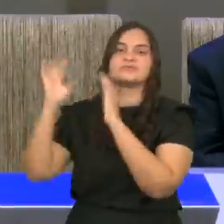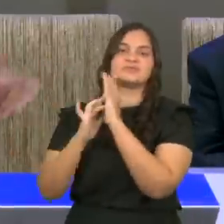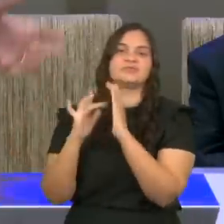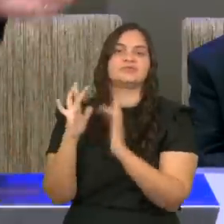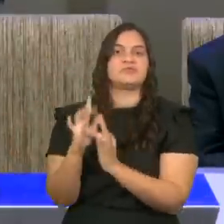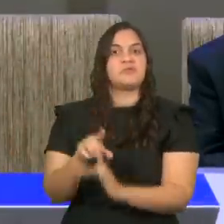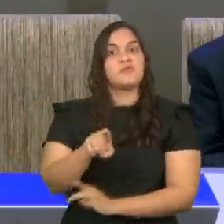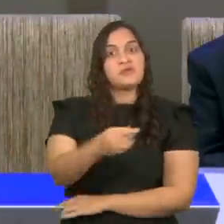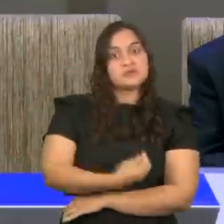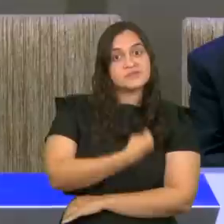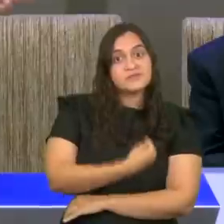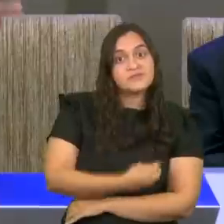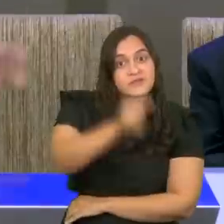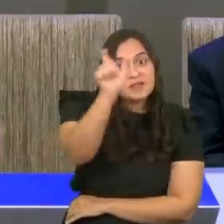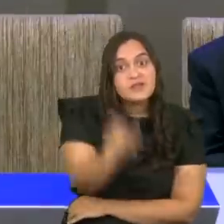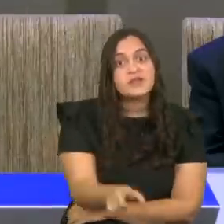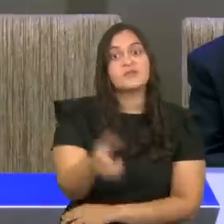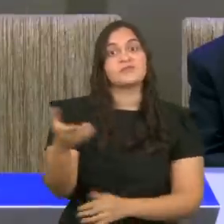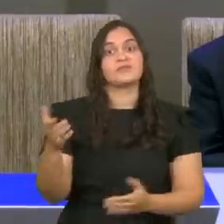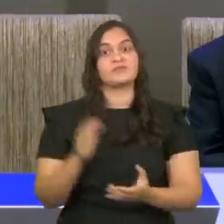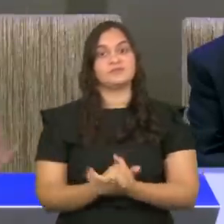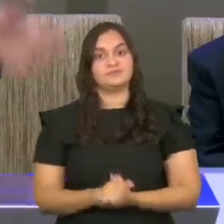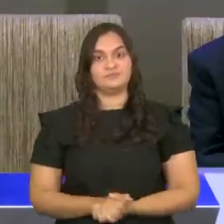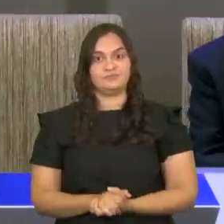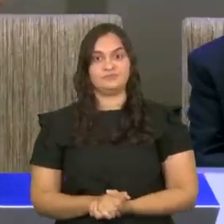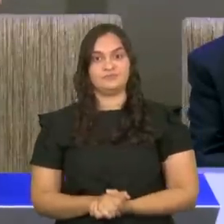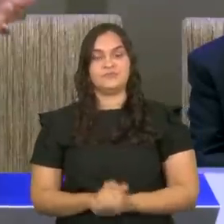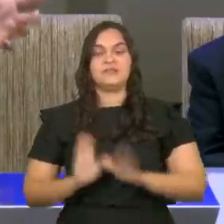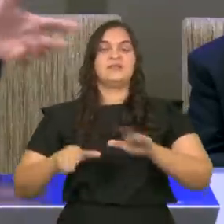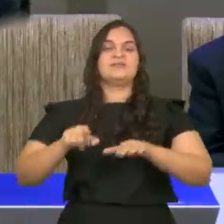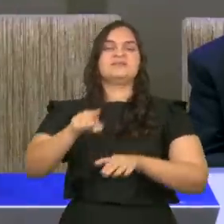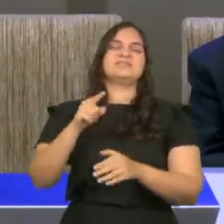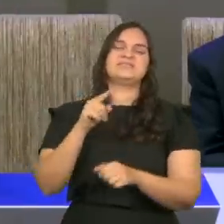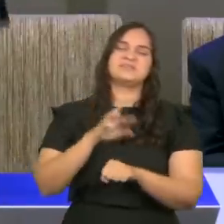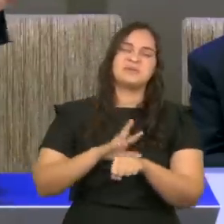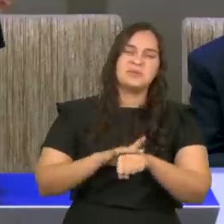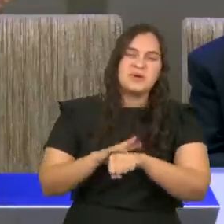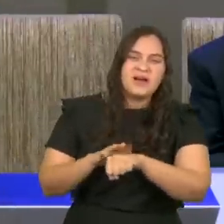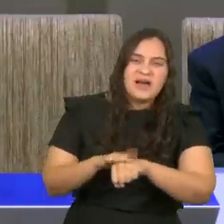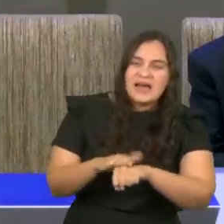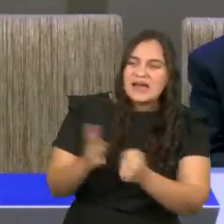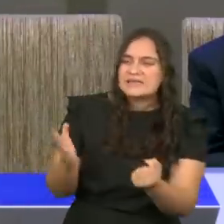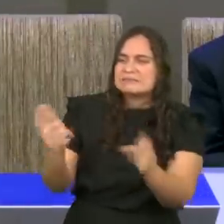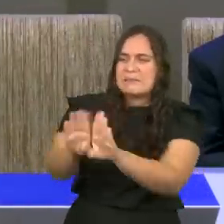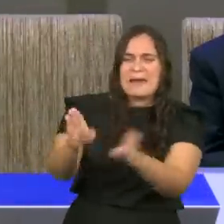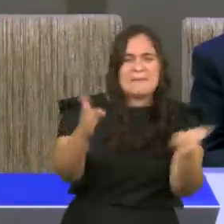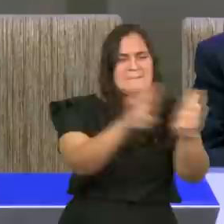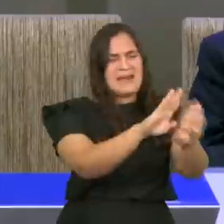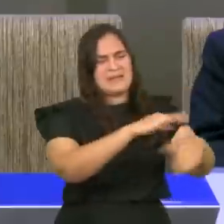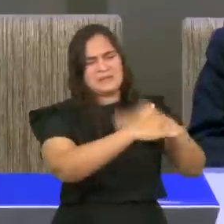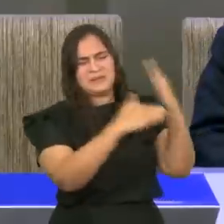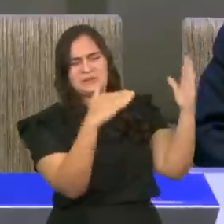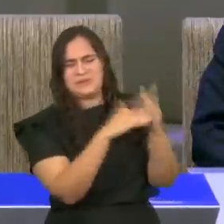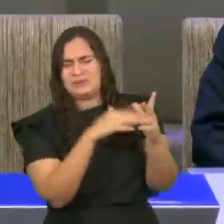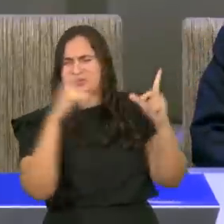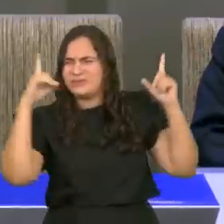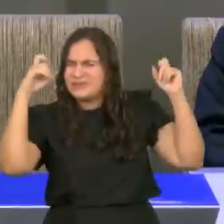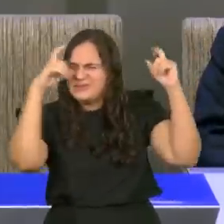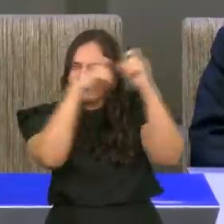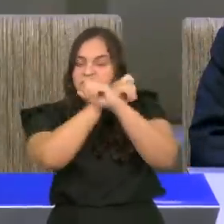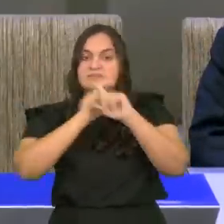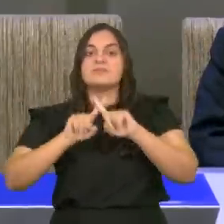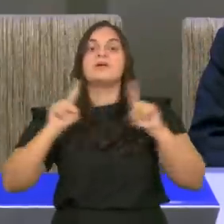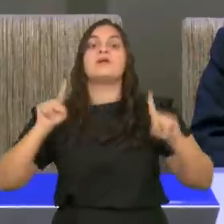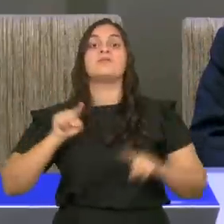Talvez você esteja começando o ano enfermo, com as portas fechadas, mas está vivo.